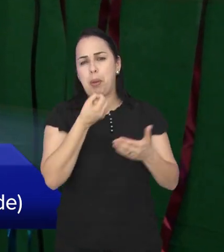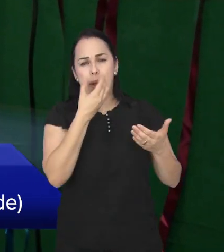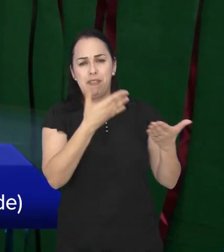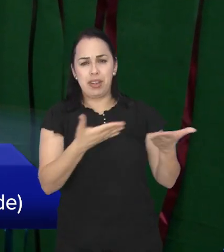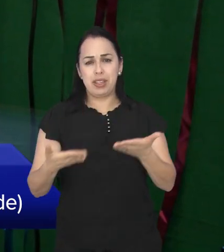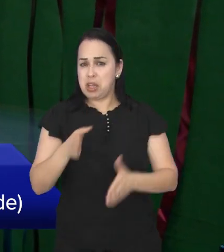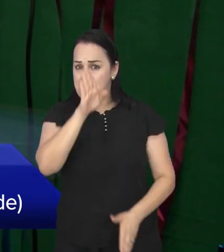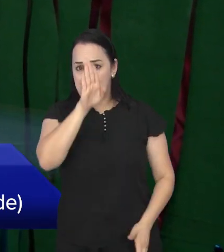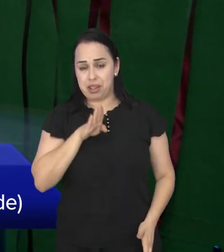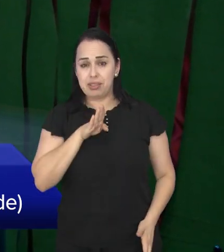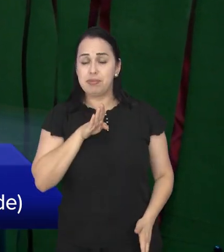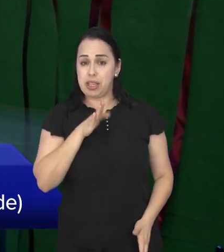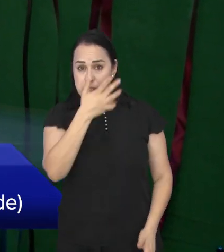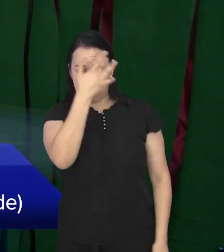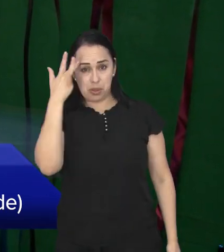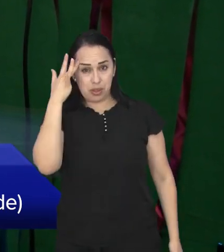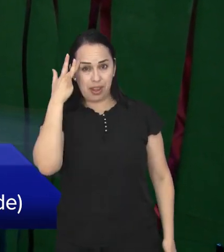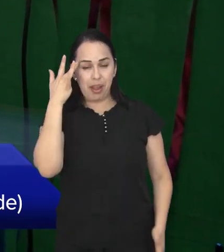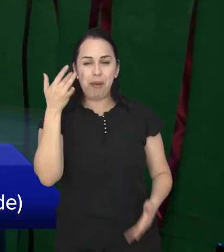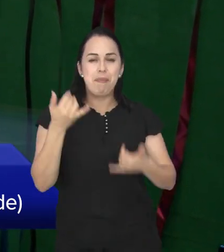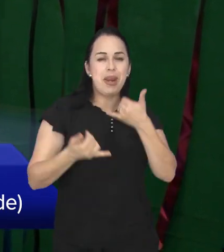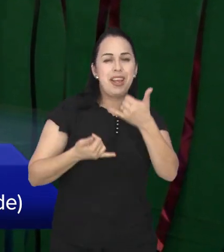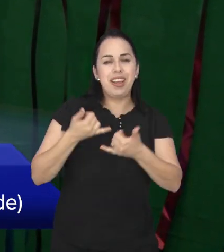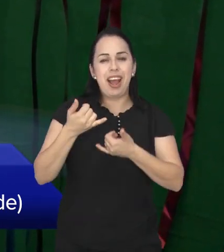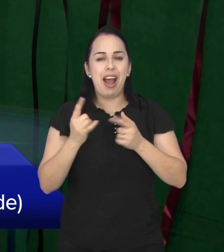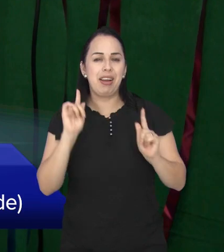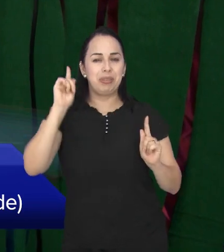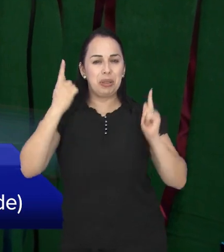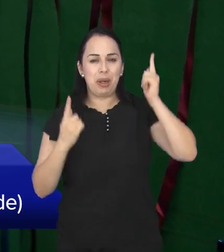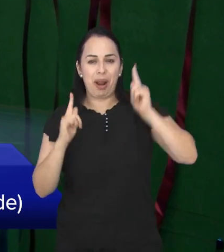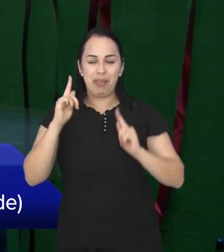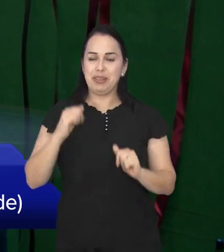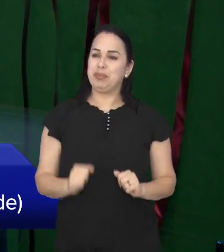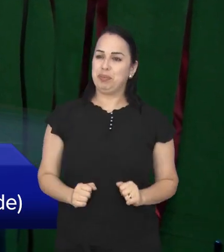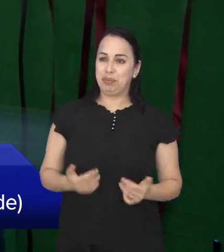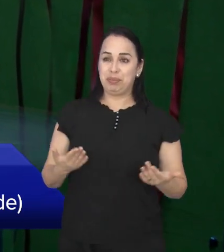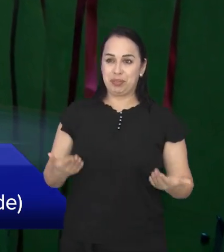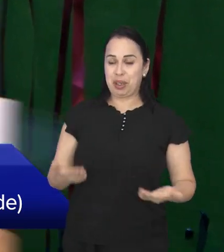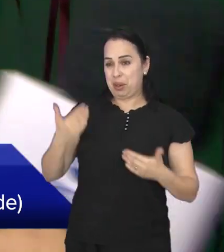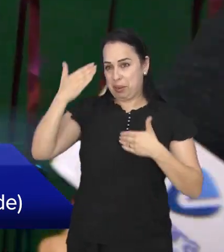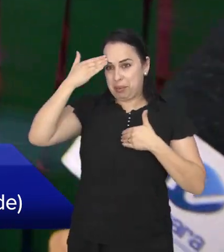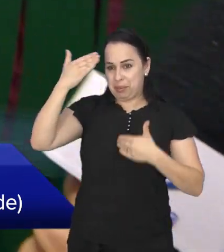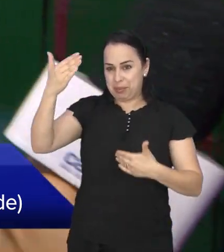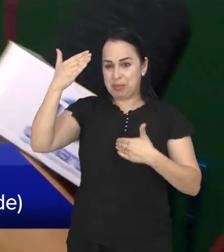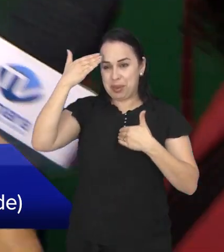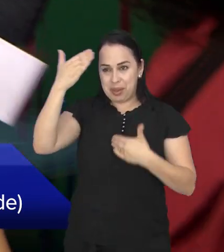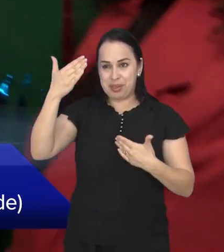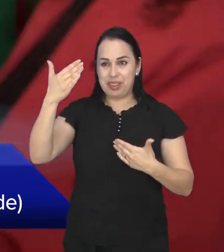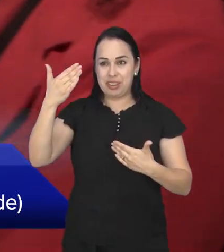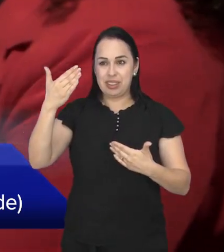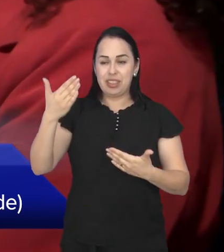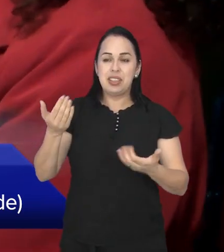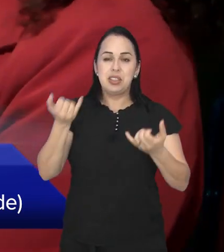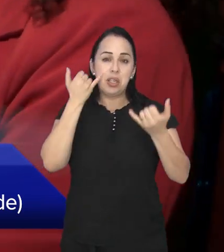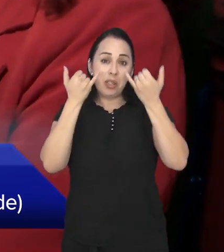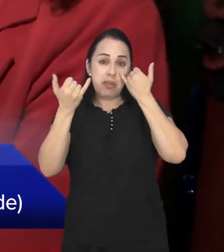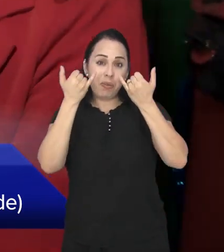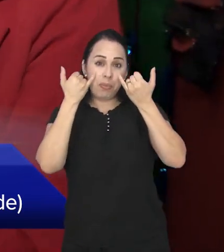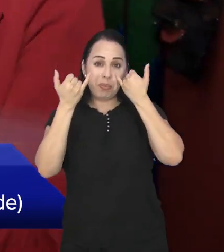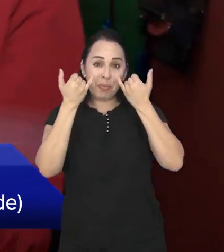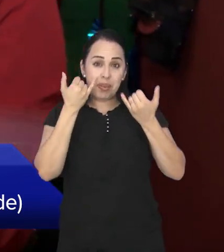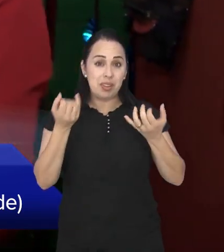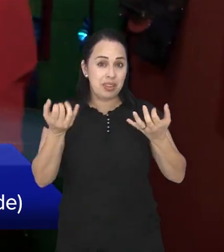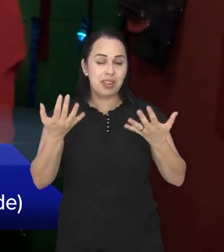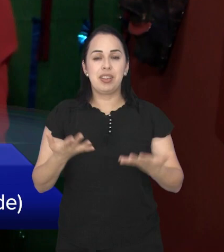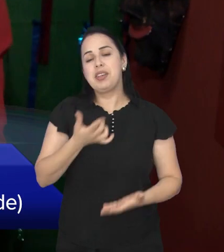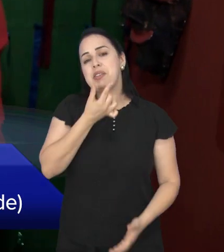-vindo, é gratuito. E a pessoa vem aqui brincar um pouquinho no carnaval. É isso, muito obrigada, viu, Janice? Essas são